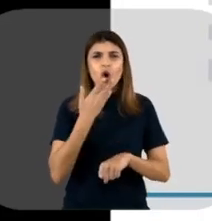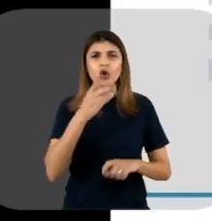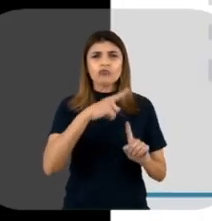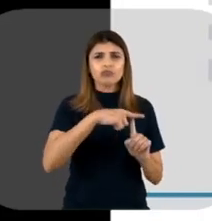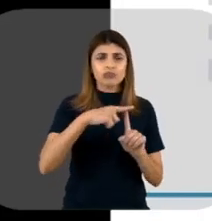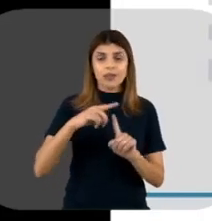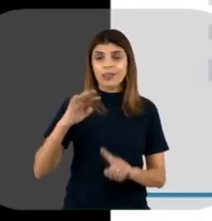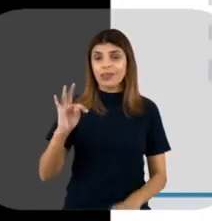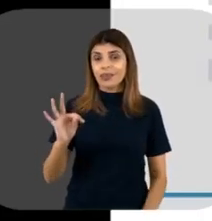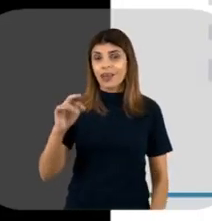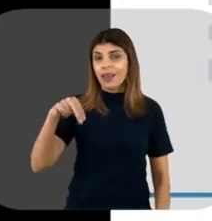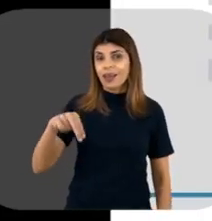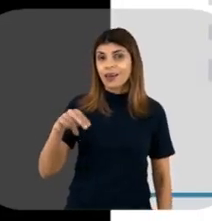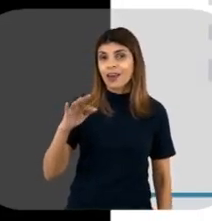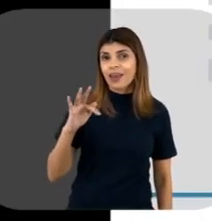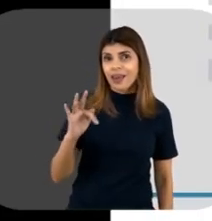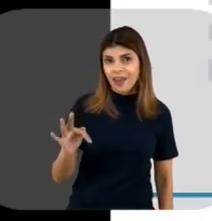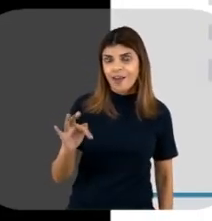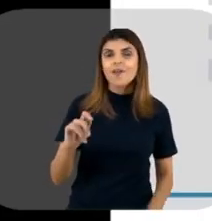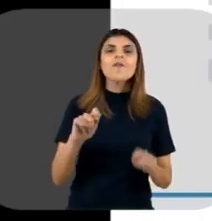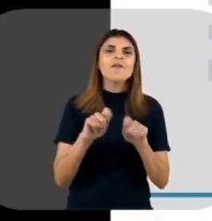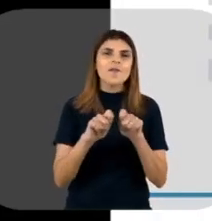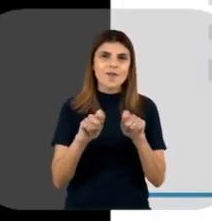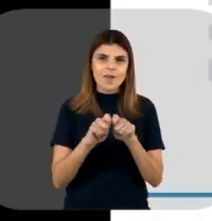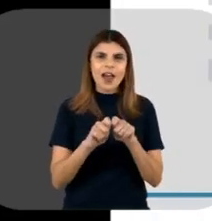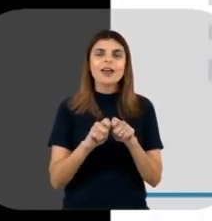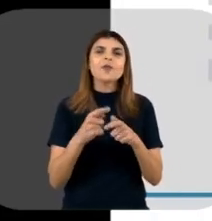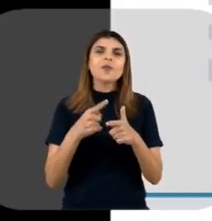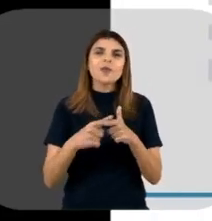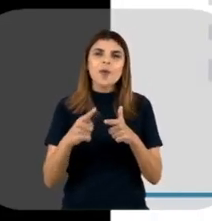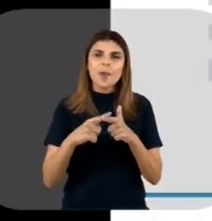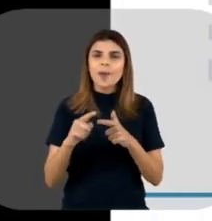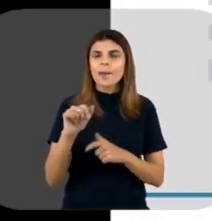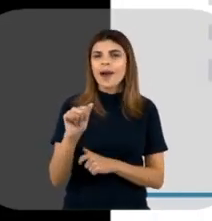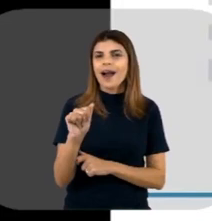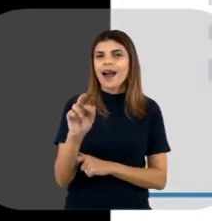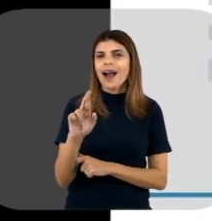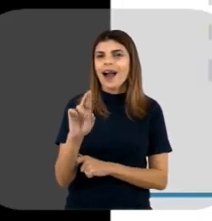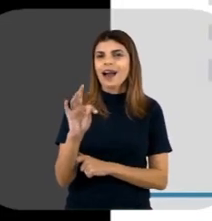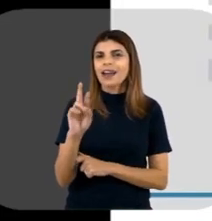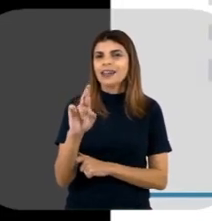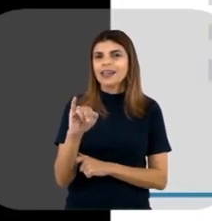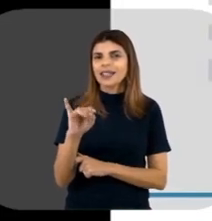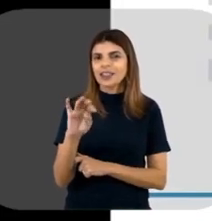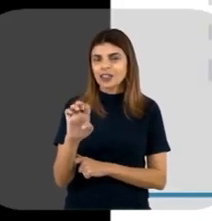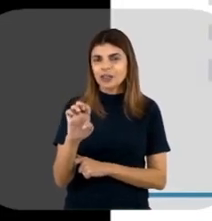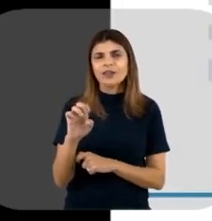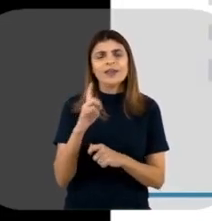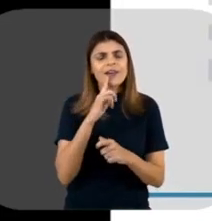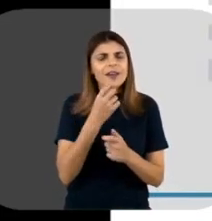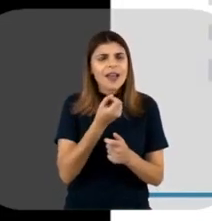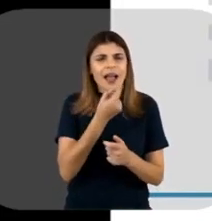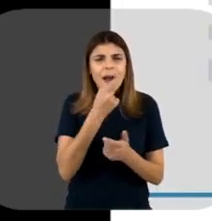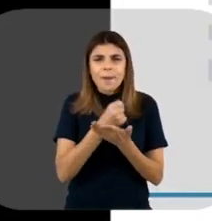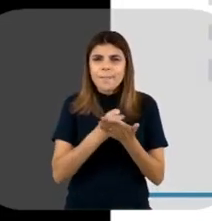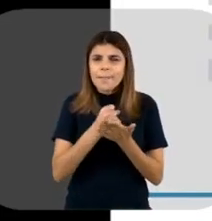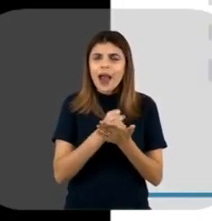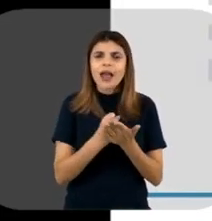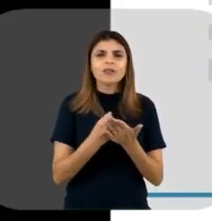Outra que tem NF-e-alfa, né? Que é para artrite reumatoide também. Então, uma série de produtos